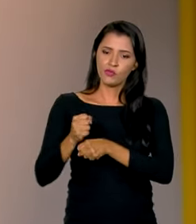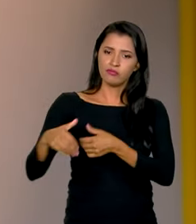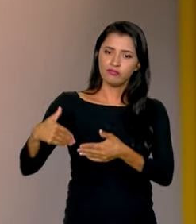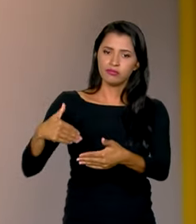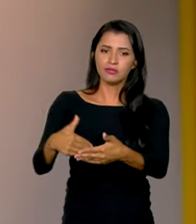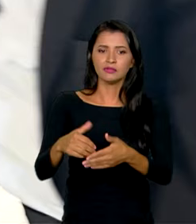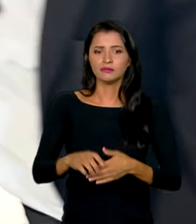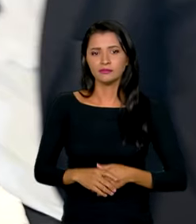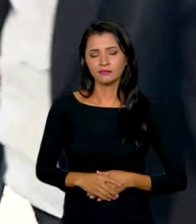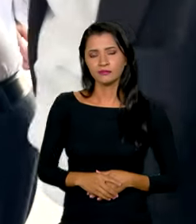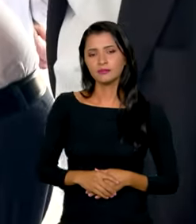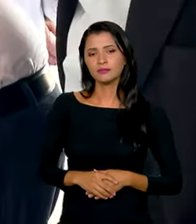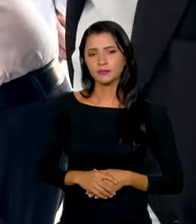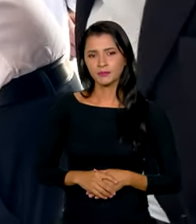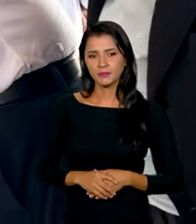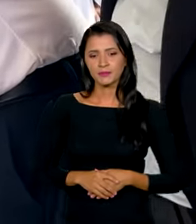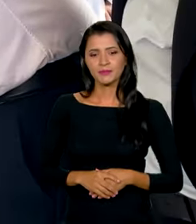anos.